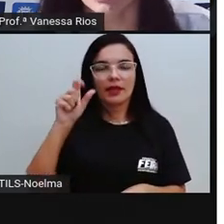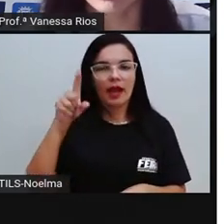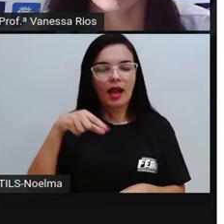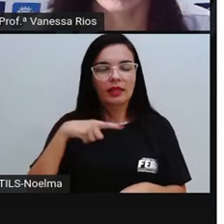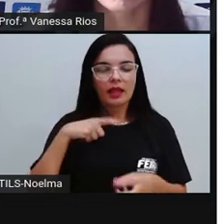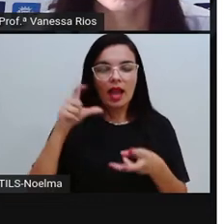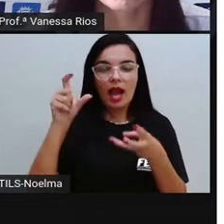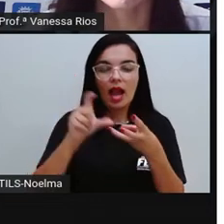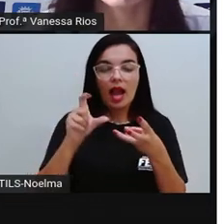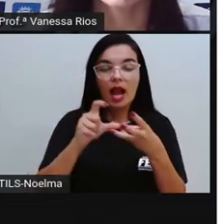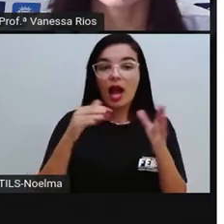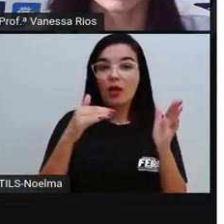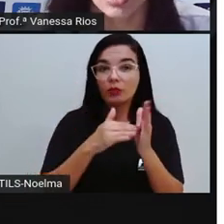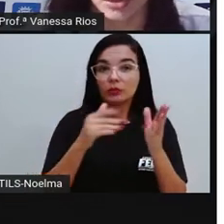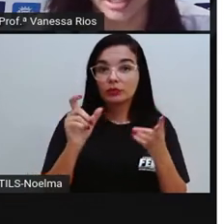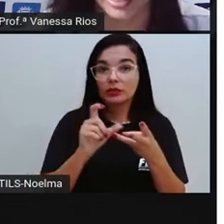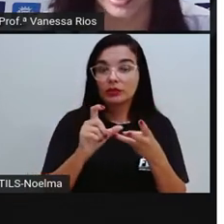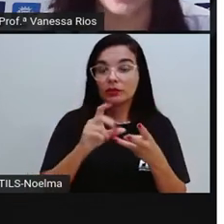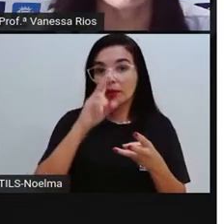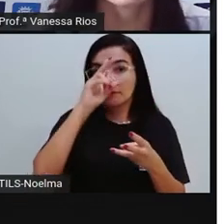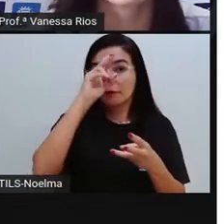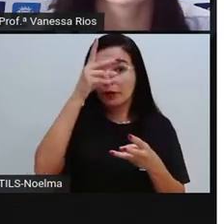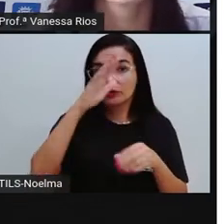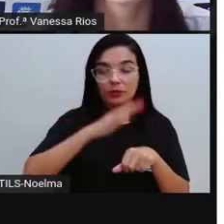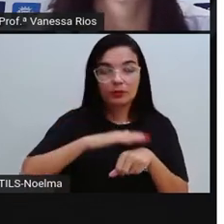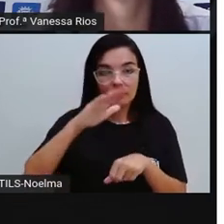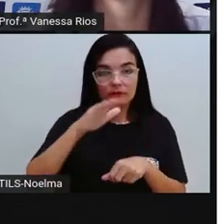sílaba como a sílaba tônica.